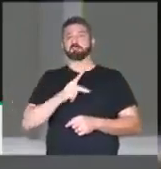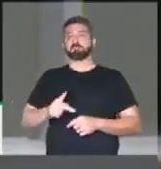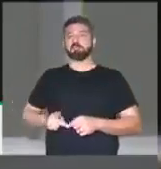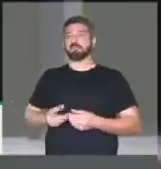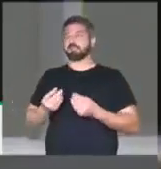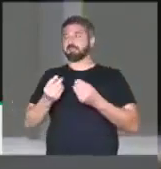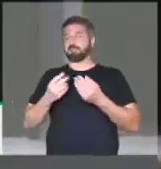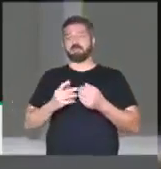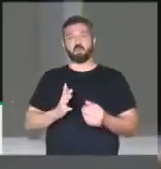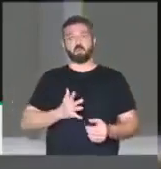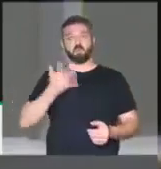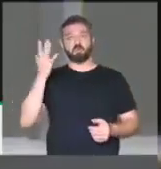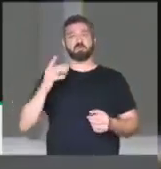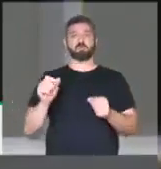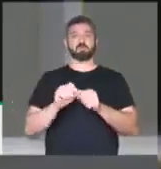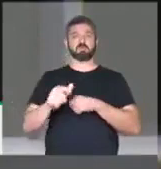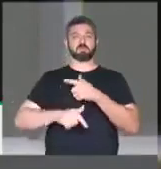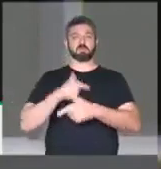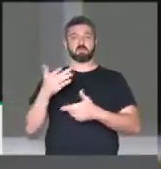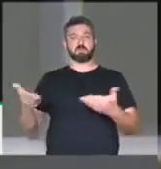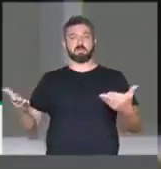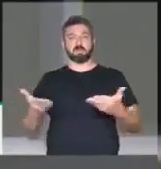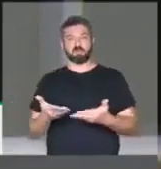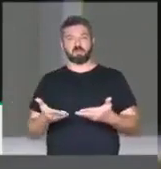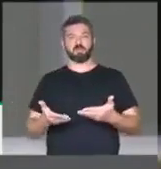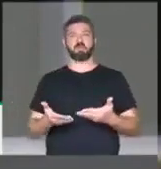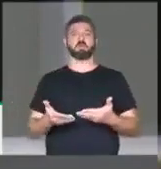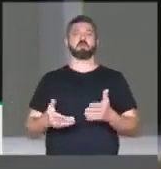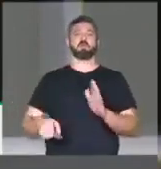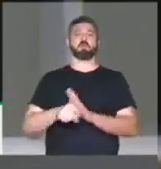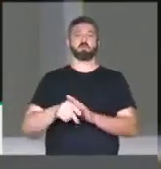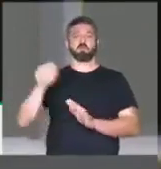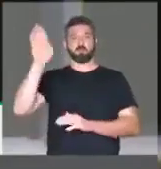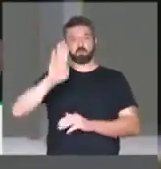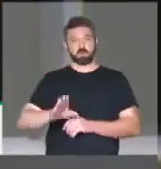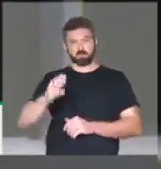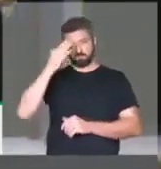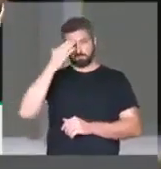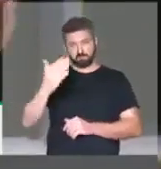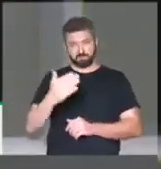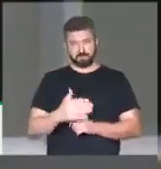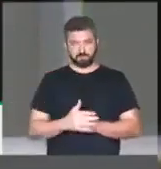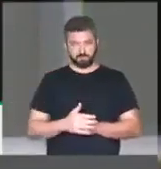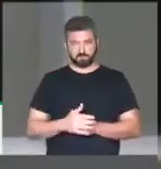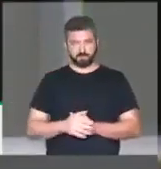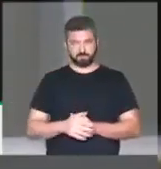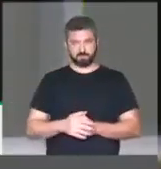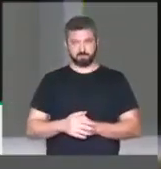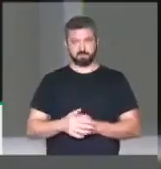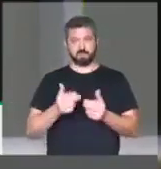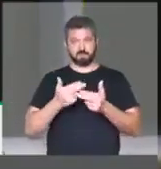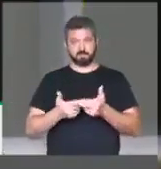despreparado que está exercendo o cargo máximo do nosso país. Obrigado, senhor presidente, pela tolerância e vossa excelência.